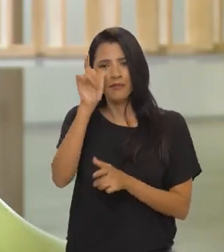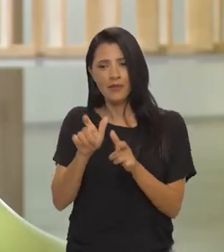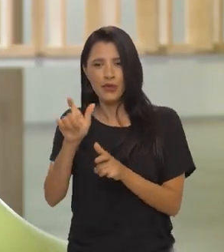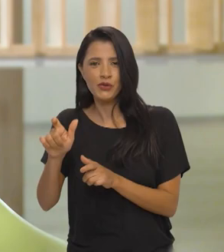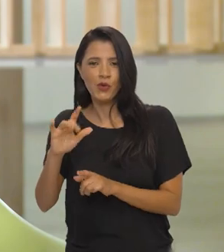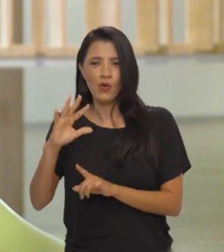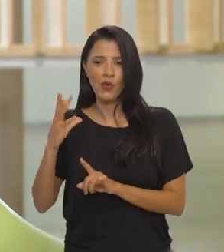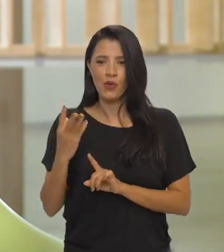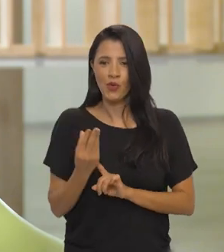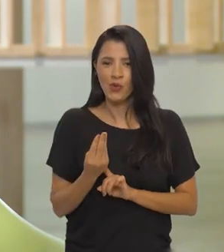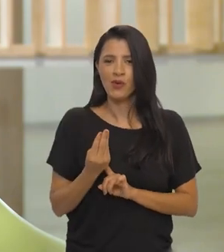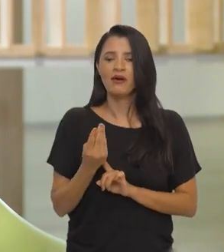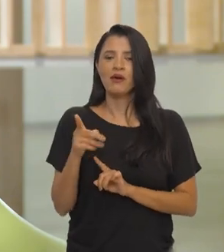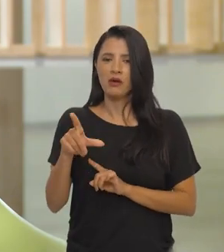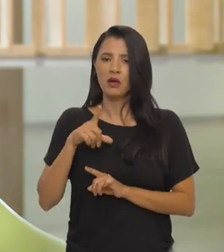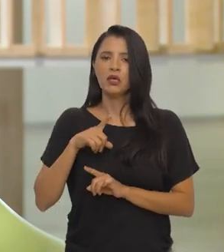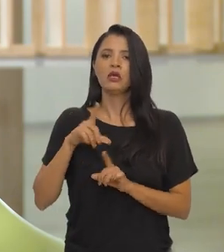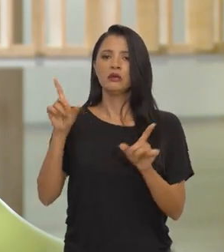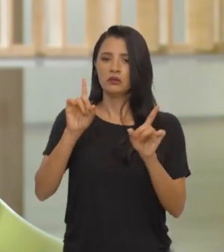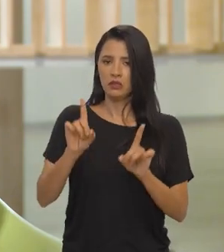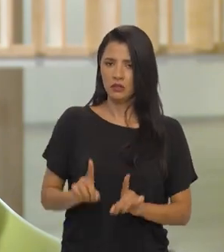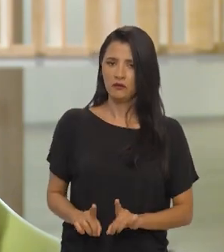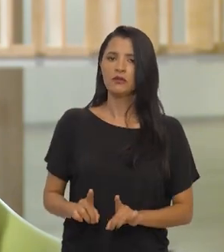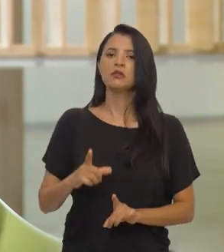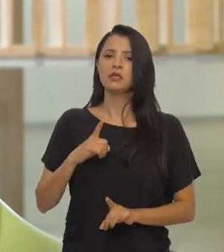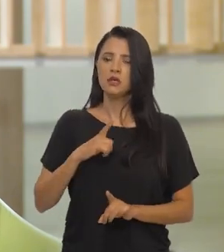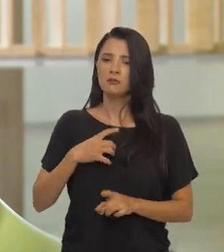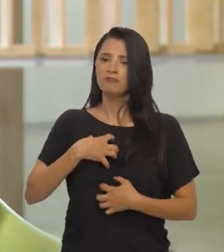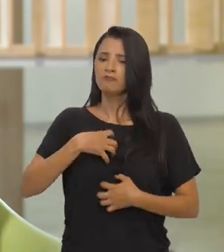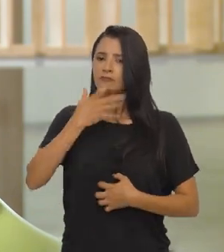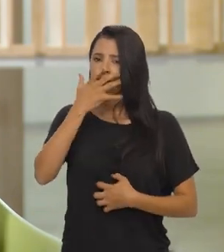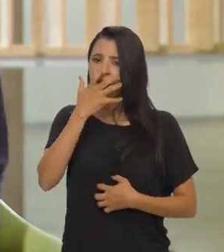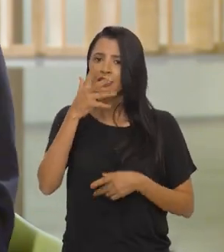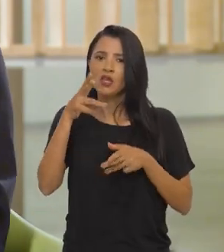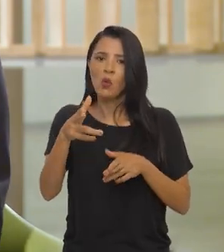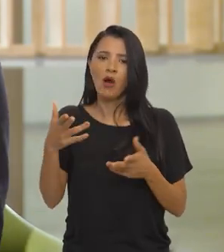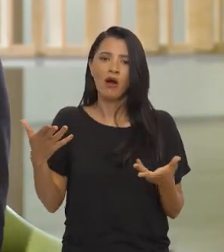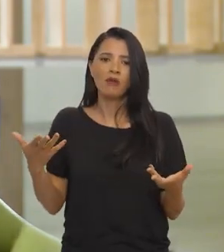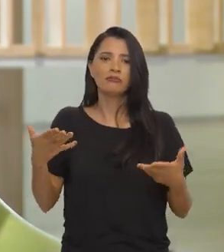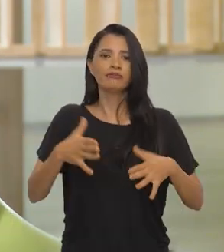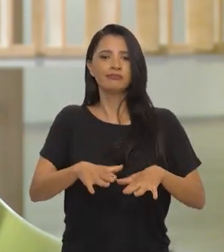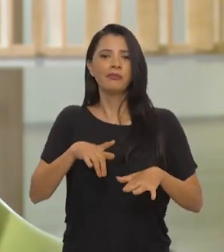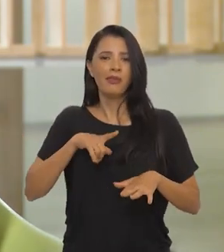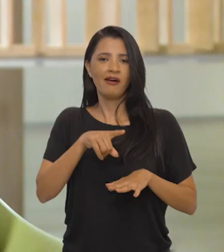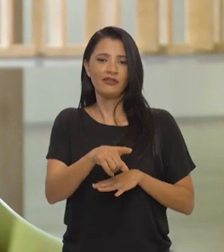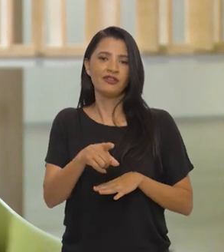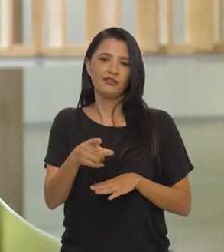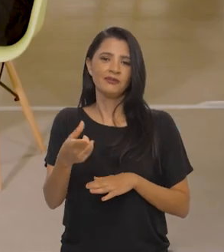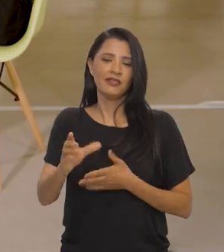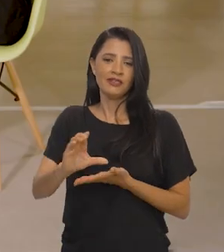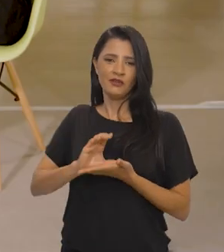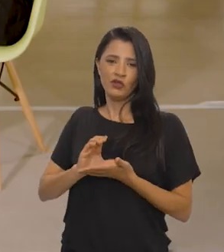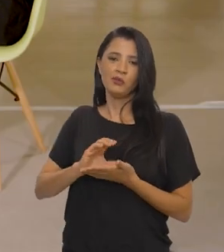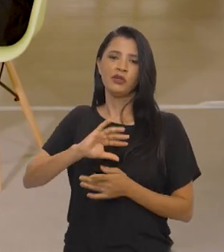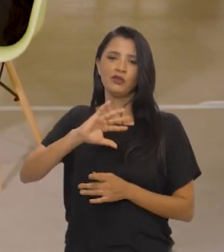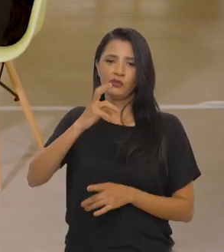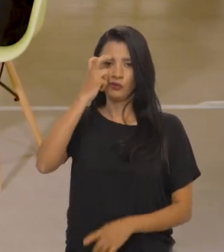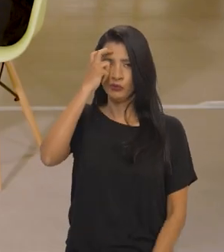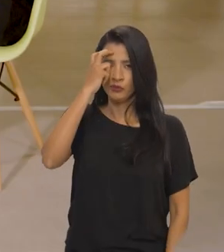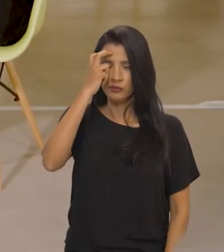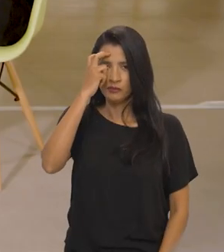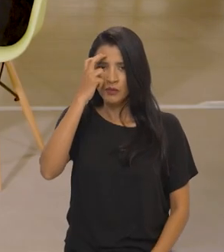que artistas e fazedores das artes com deficiência se sintam também parte do investimento na cultura.